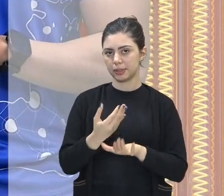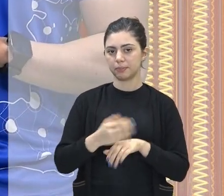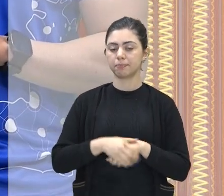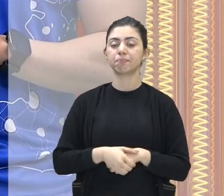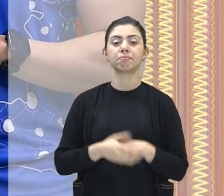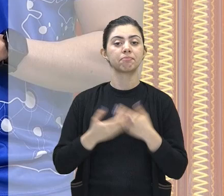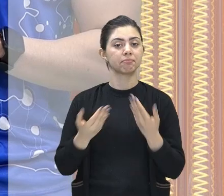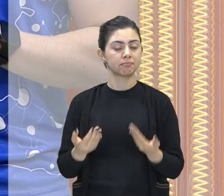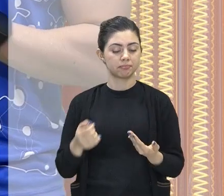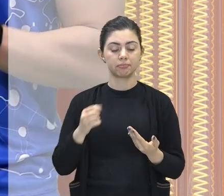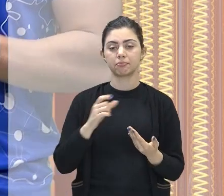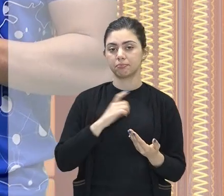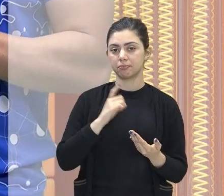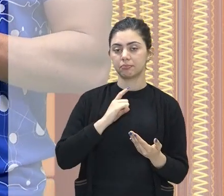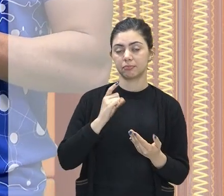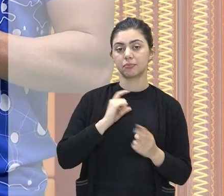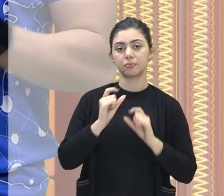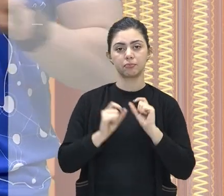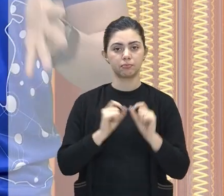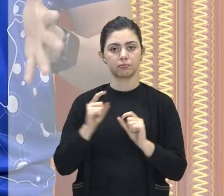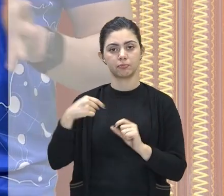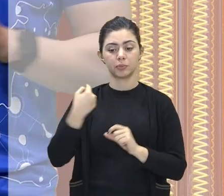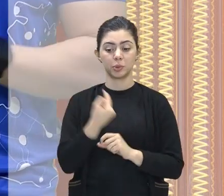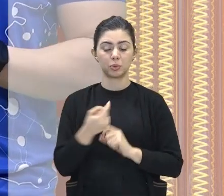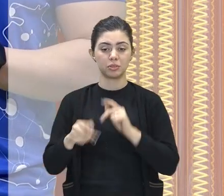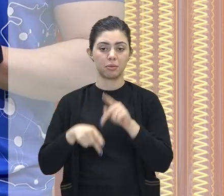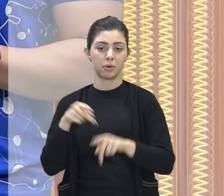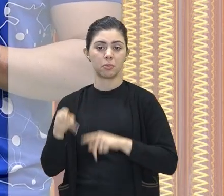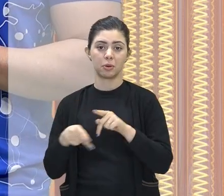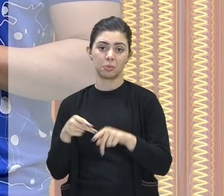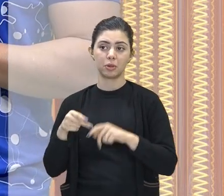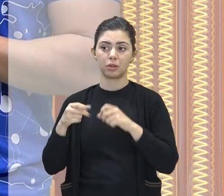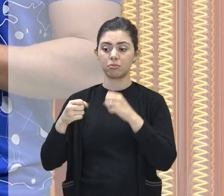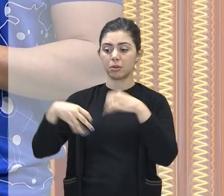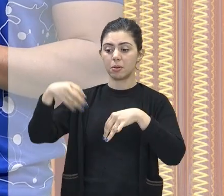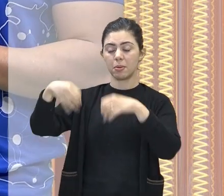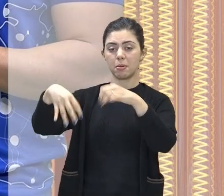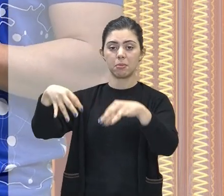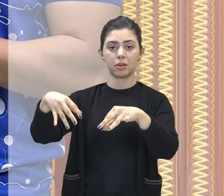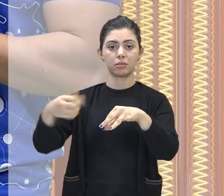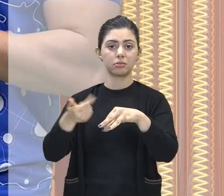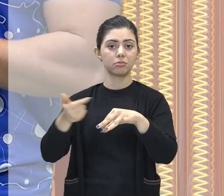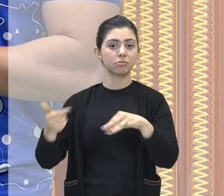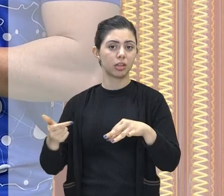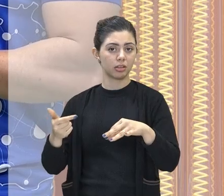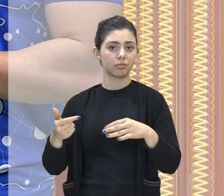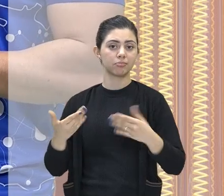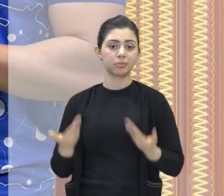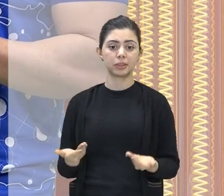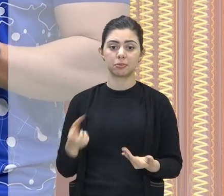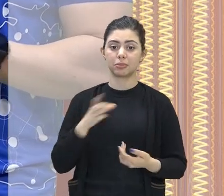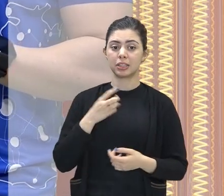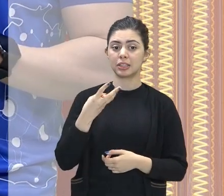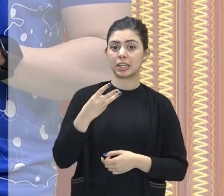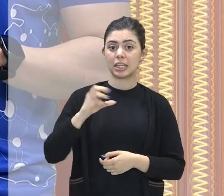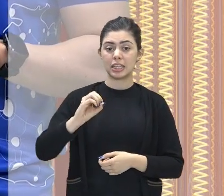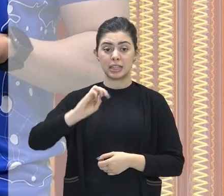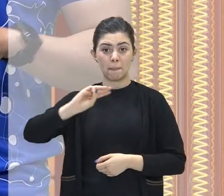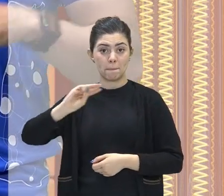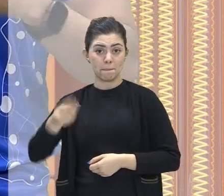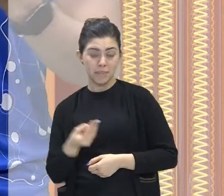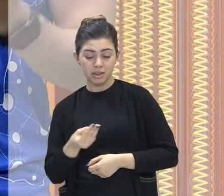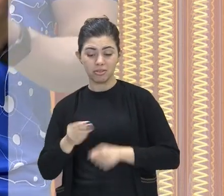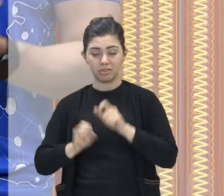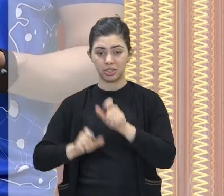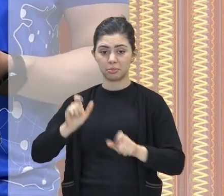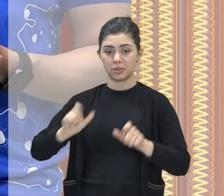América Latina, boa parte da nossa população não tem acesso à energia. Para ser mais preciso, 30 milhões de latinos americanos